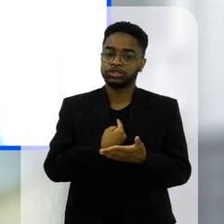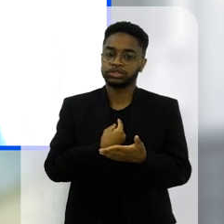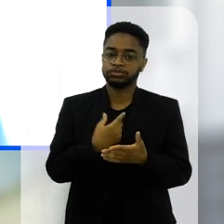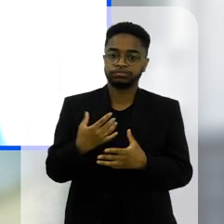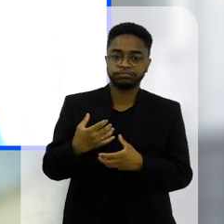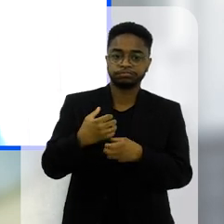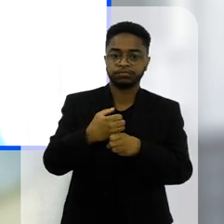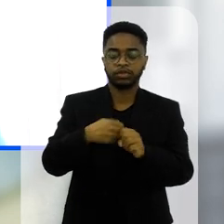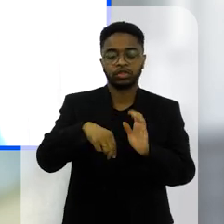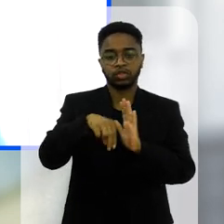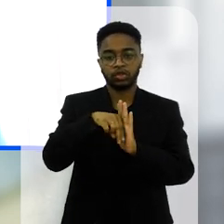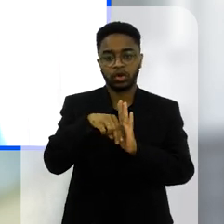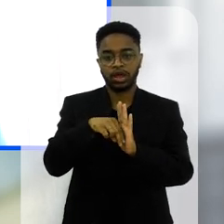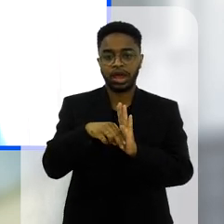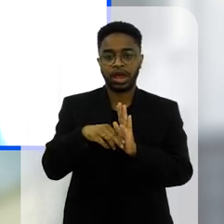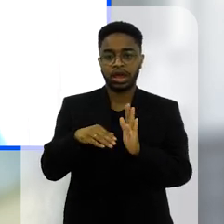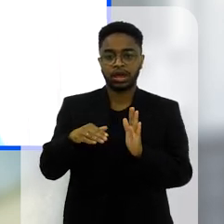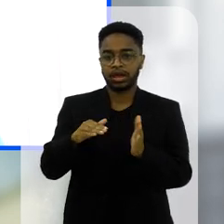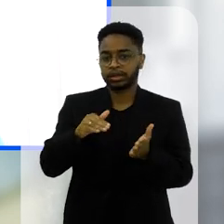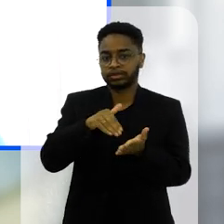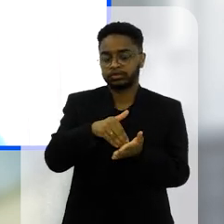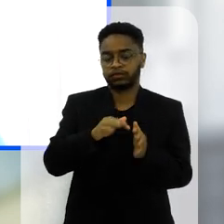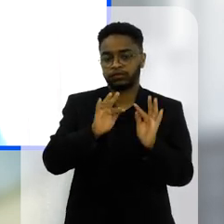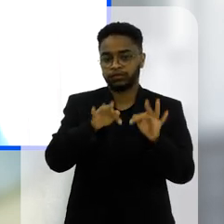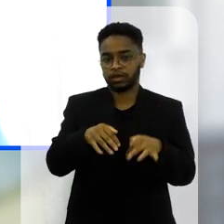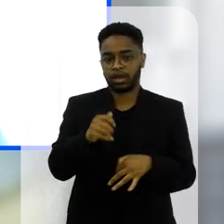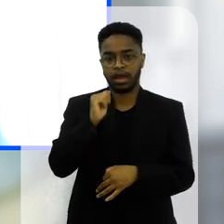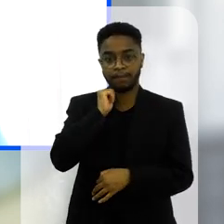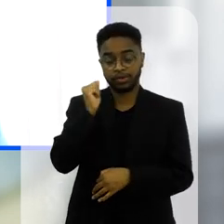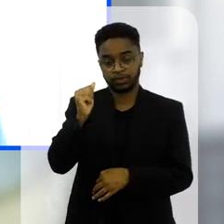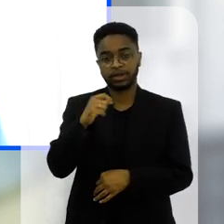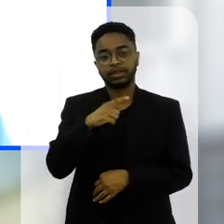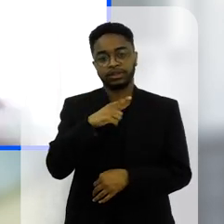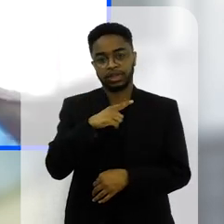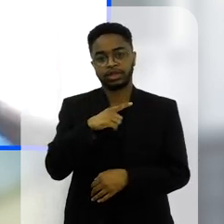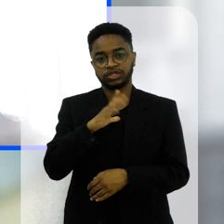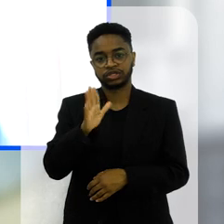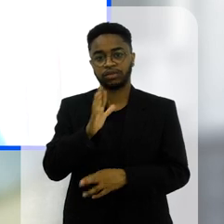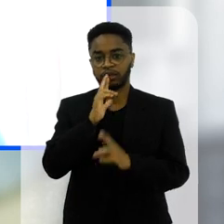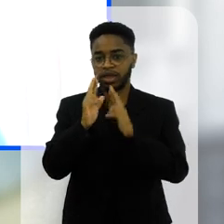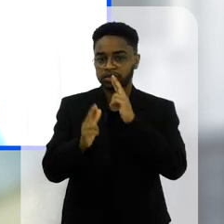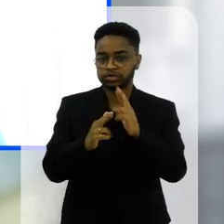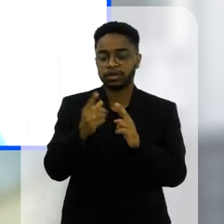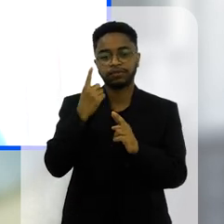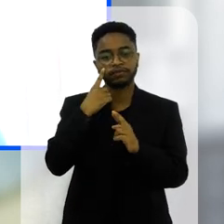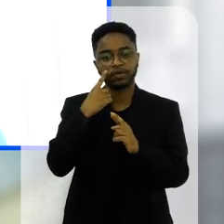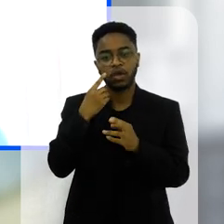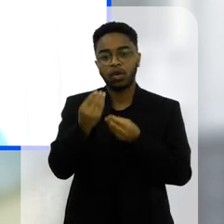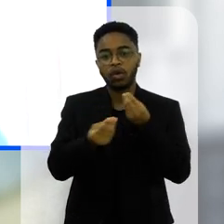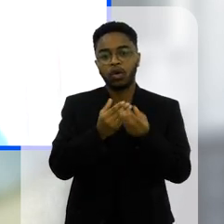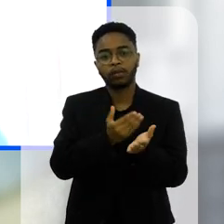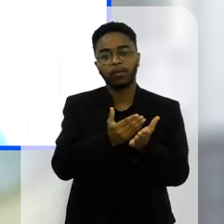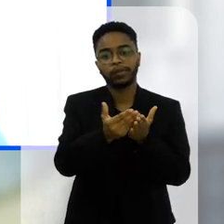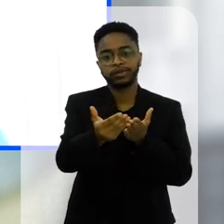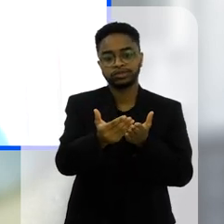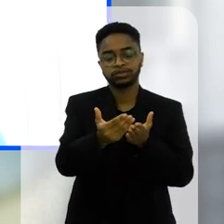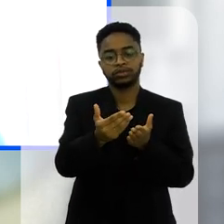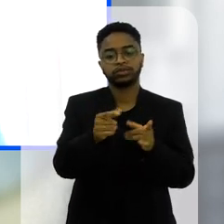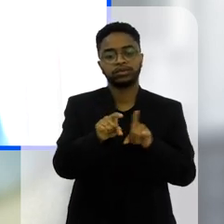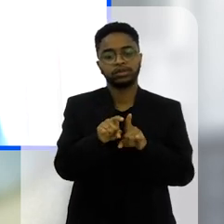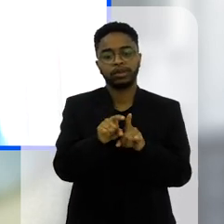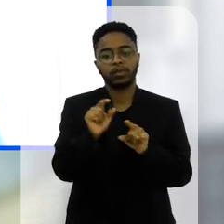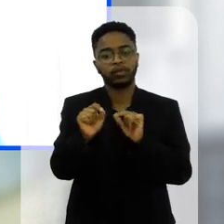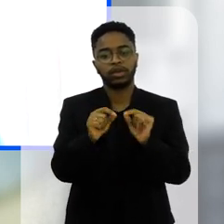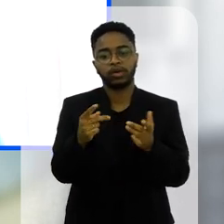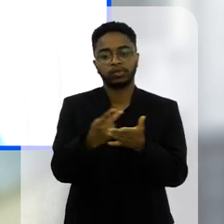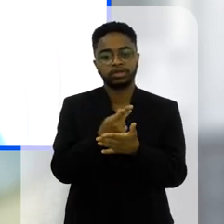conceitos a avaliação deles até o final agora de abril a gente já vai ter um primeiro recorte aí de como que a gente começou esse ano e dos